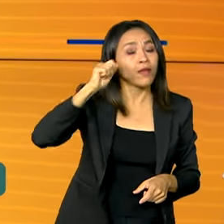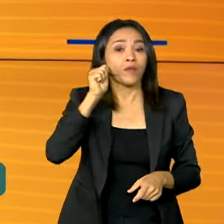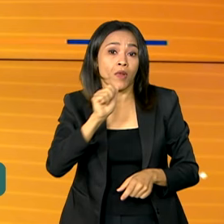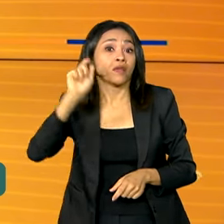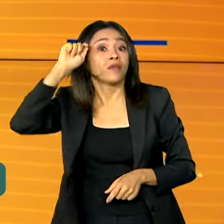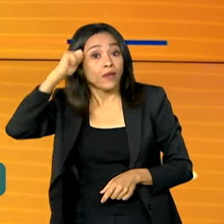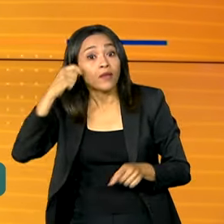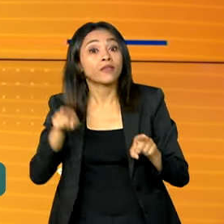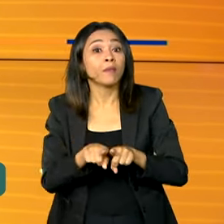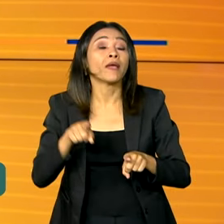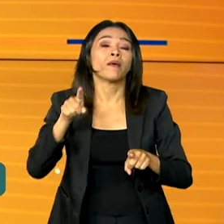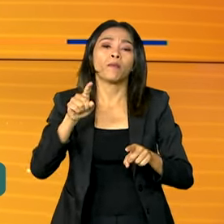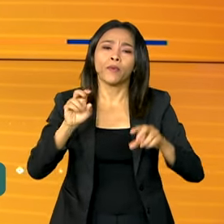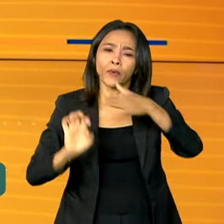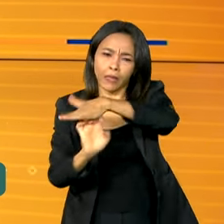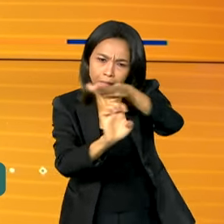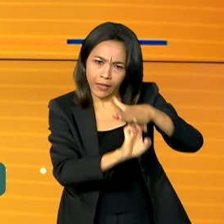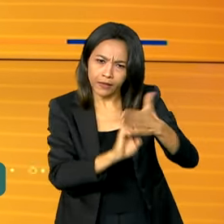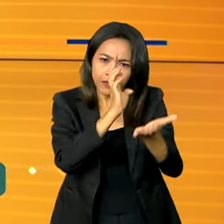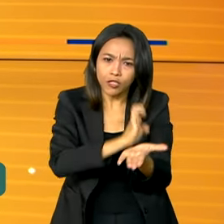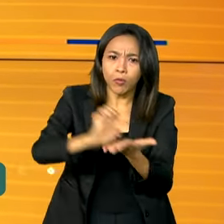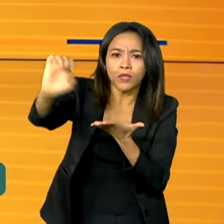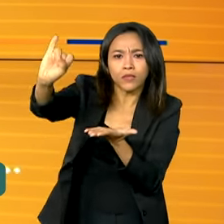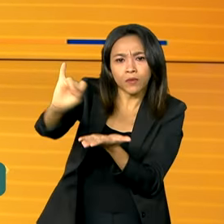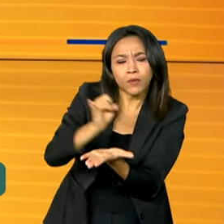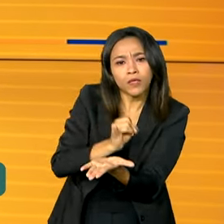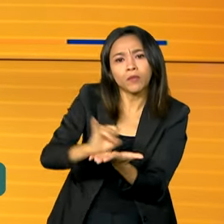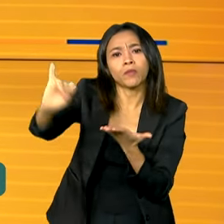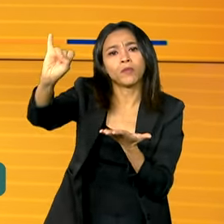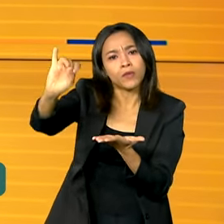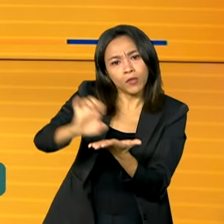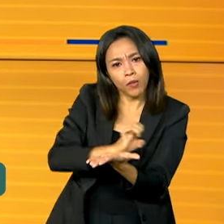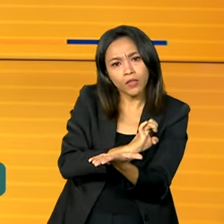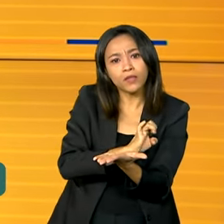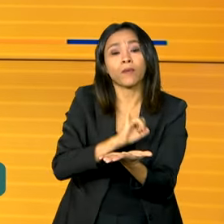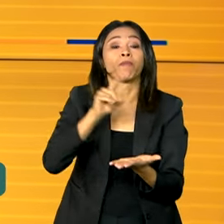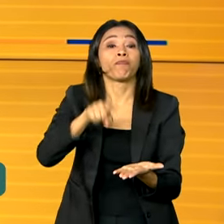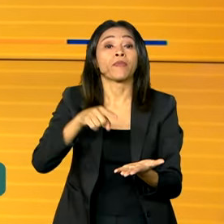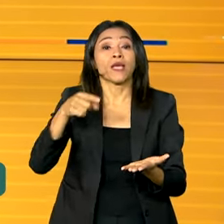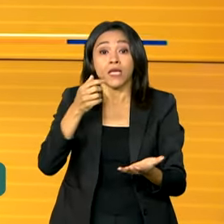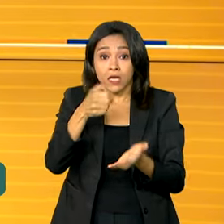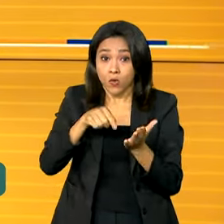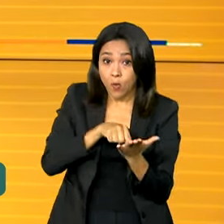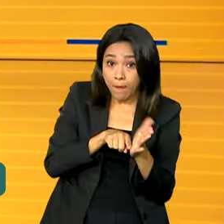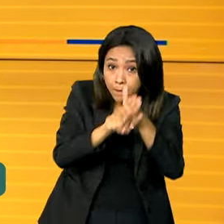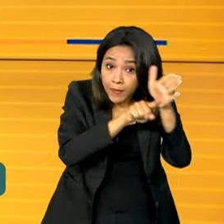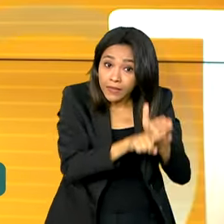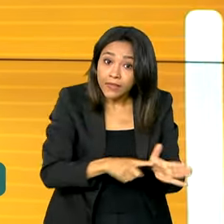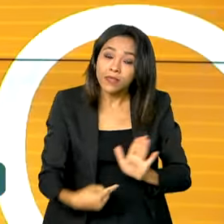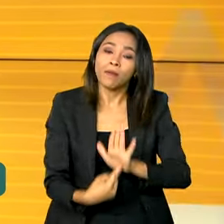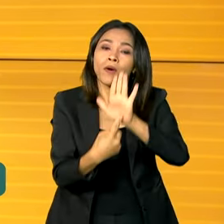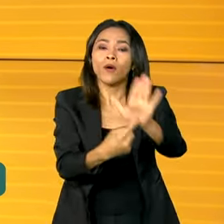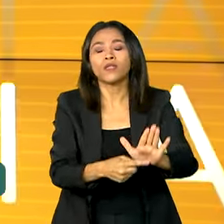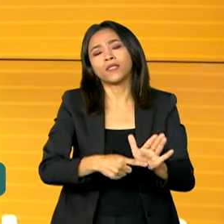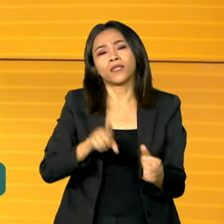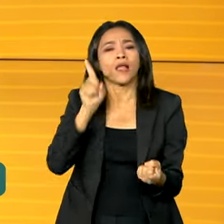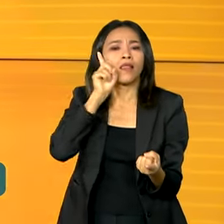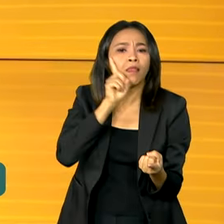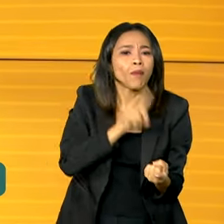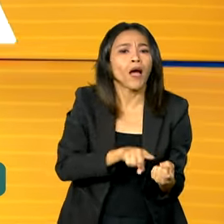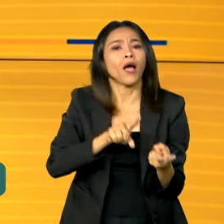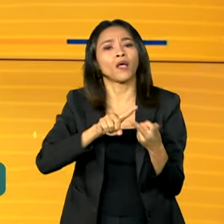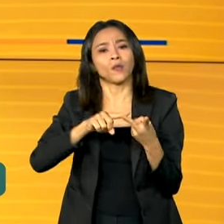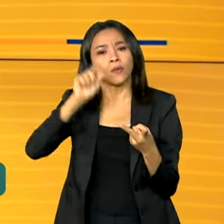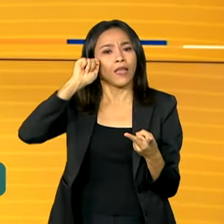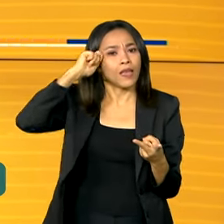importadoras e exportadoras. Um estudo mostra que a presença de trabalhadores negros e pardos nas empresas de comércio exterior